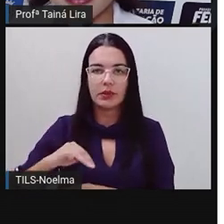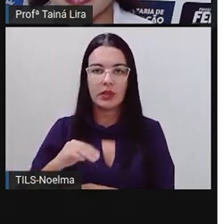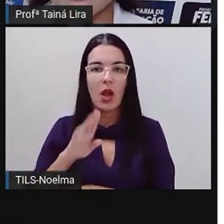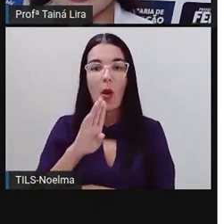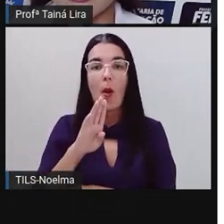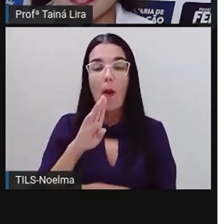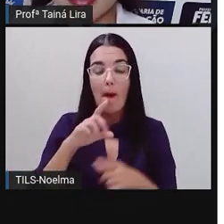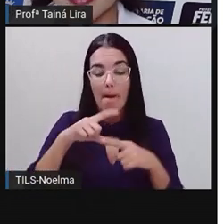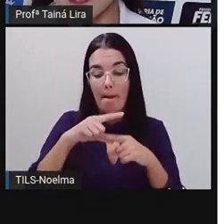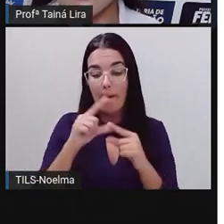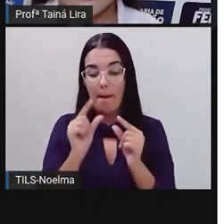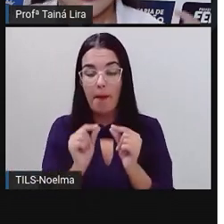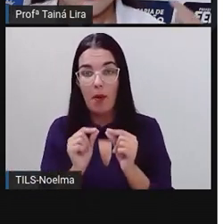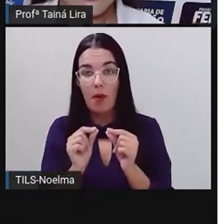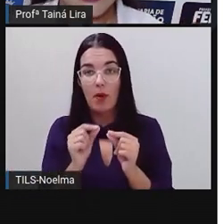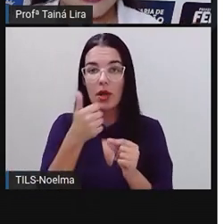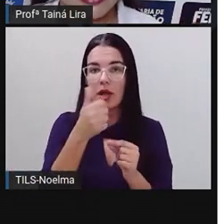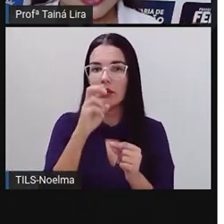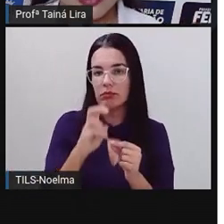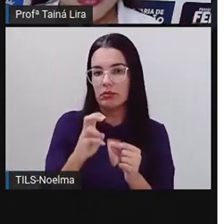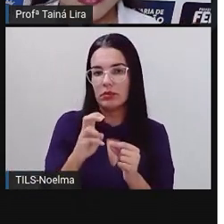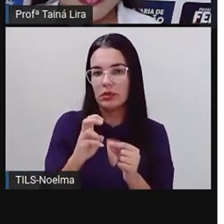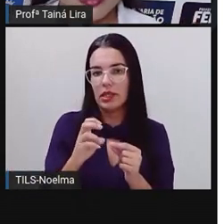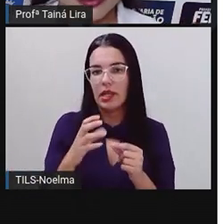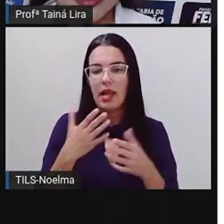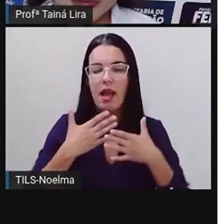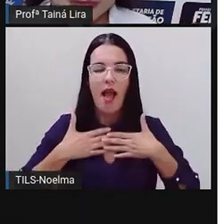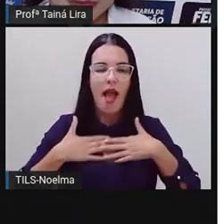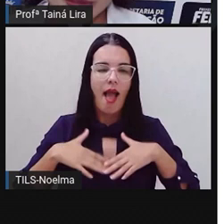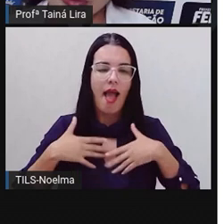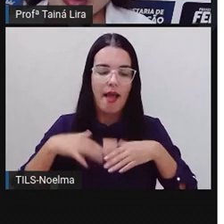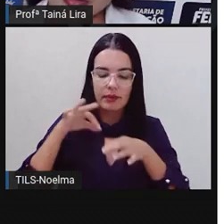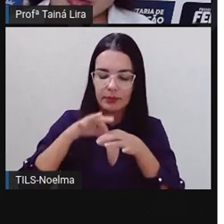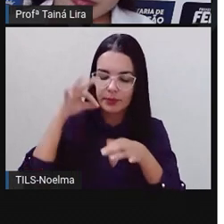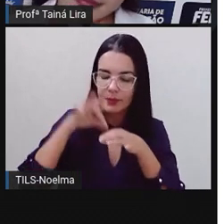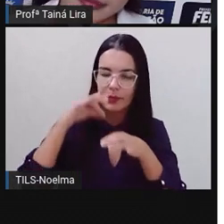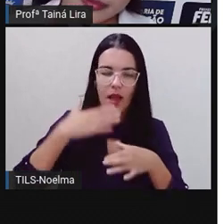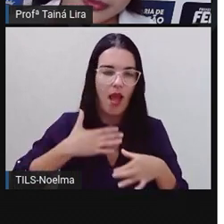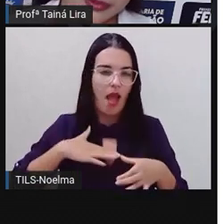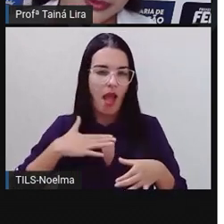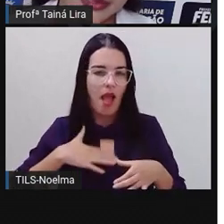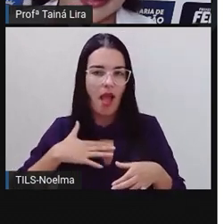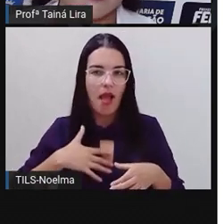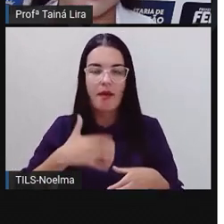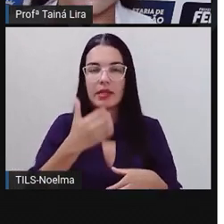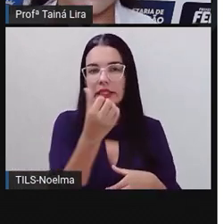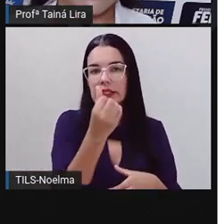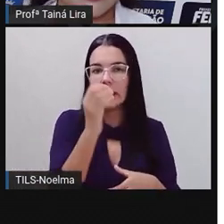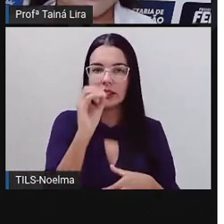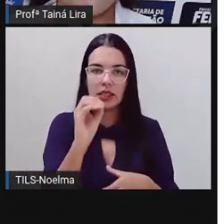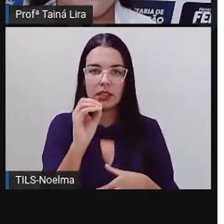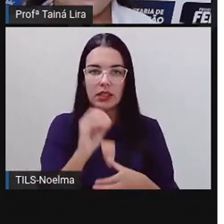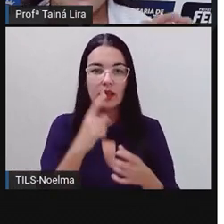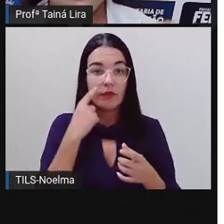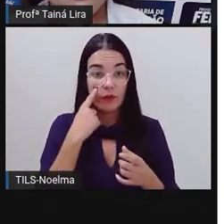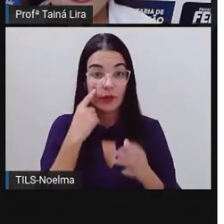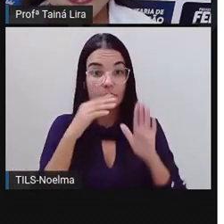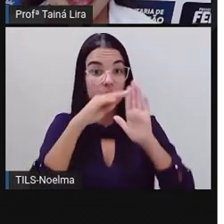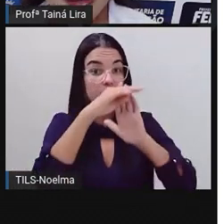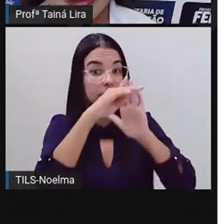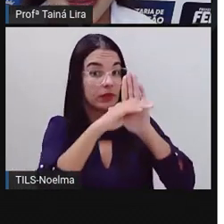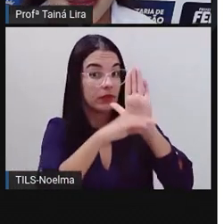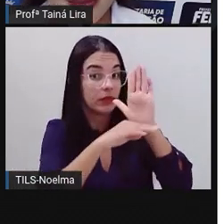E a camomila, 60. E aí, eu quero chamar atenção para o segundo ano que olha como a Pró colocou na tabela e aqui a Pró fez